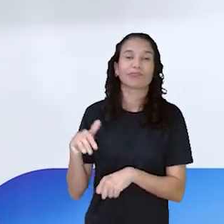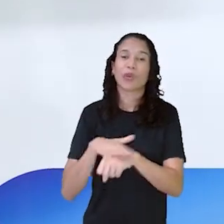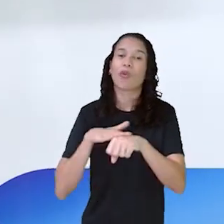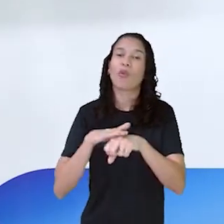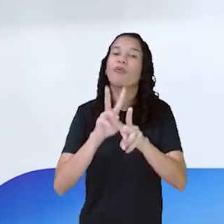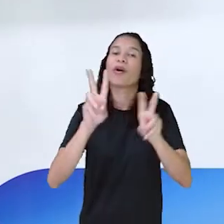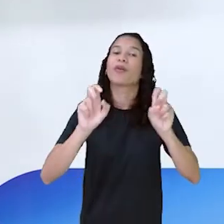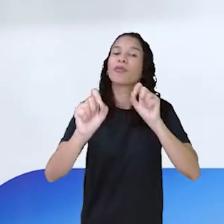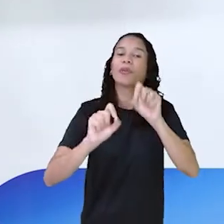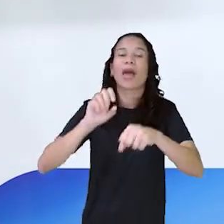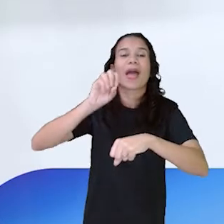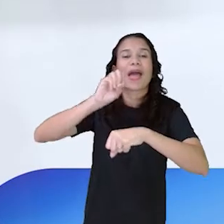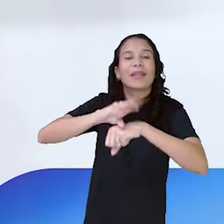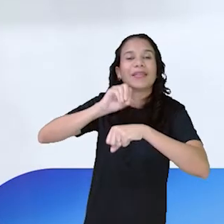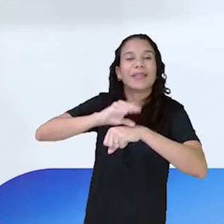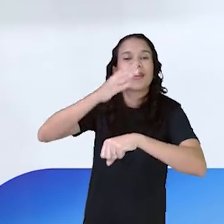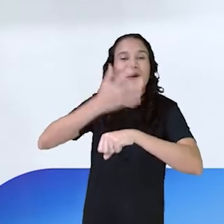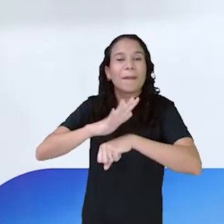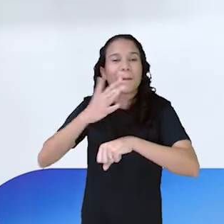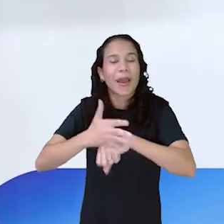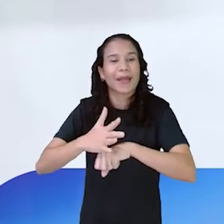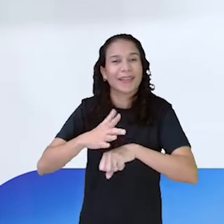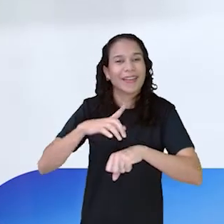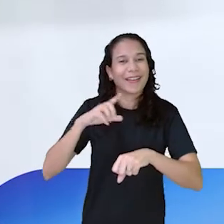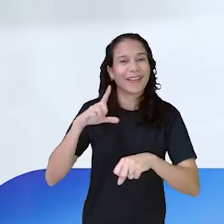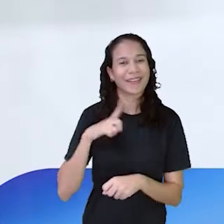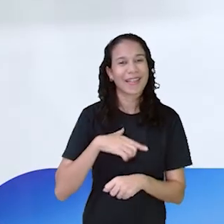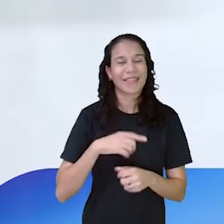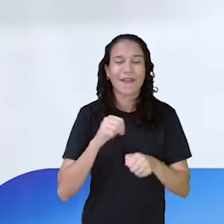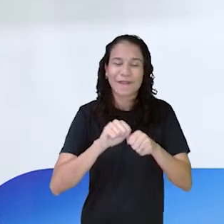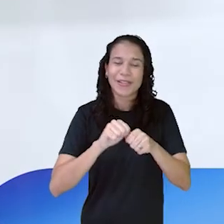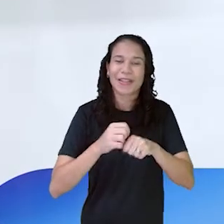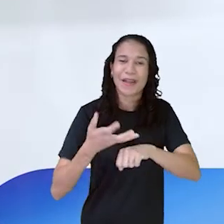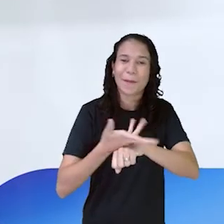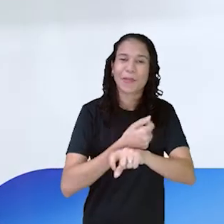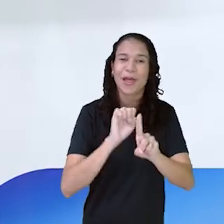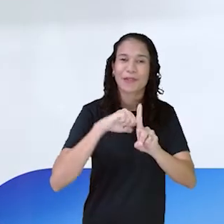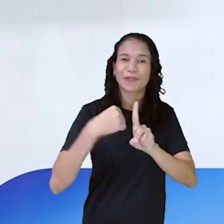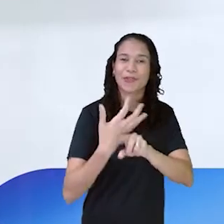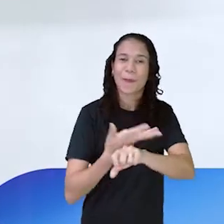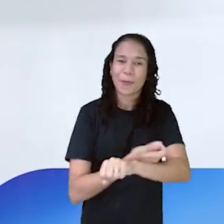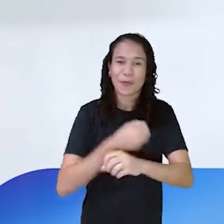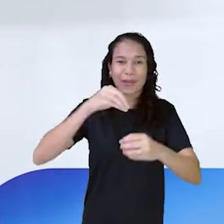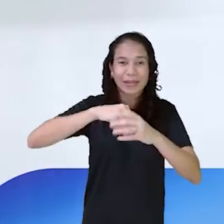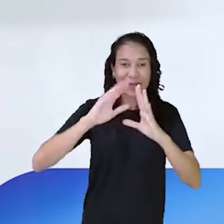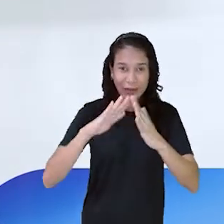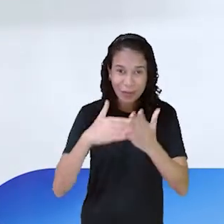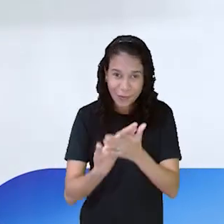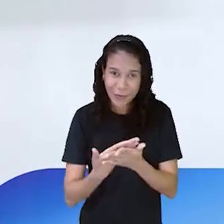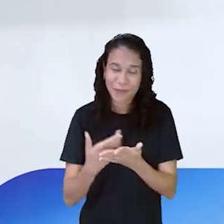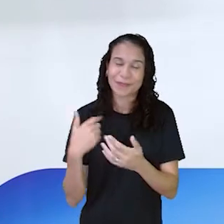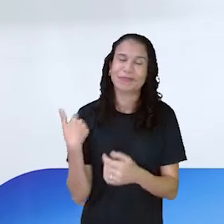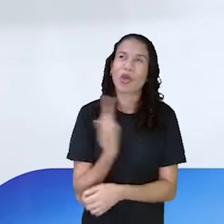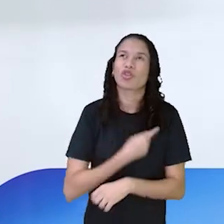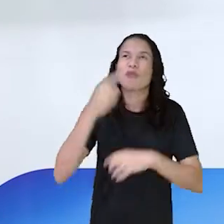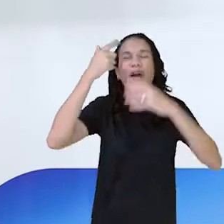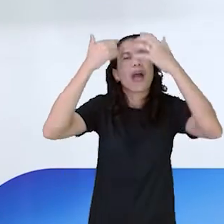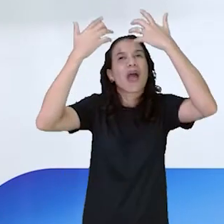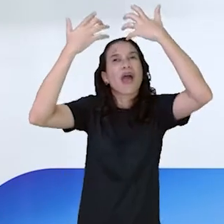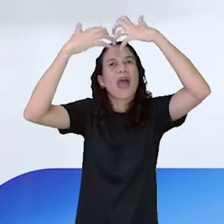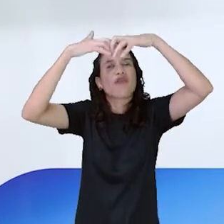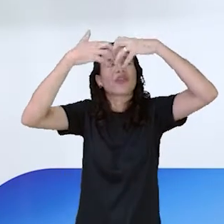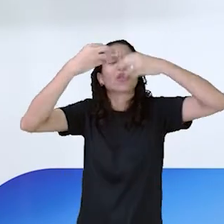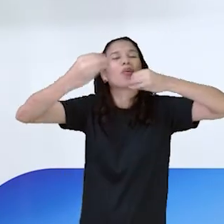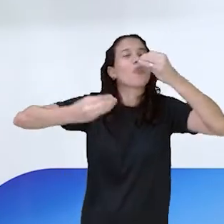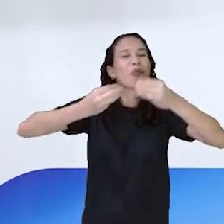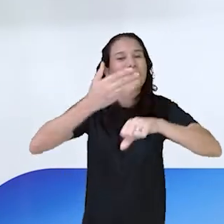falar sobre dicas de práticas educativas para promover as habilidades socioemocionais na escola. Então, aí a gente vai pensar um pouquinho em como